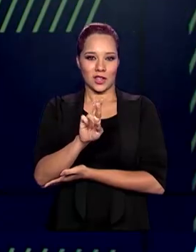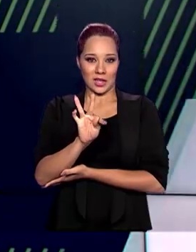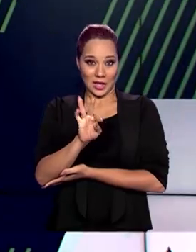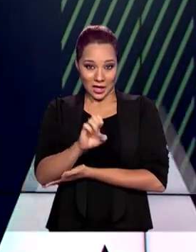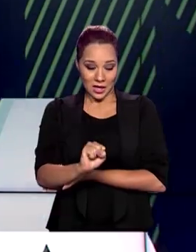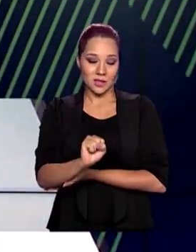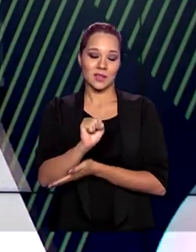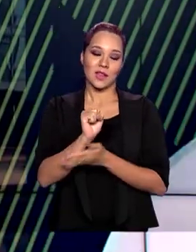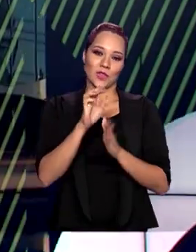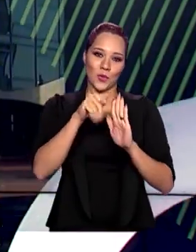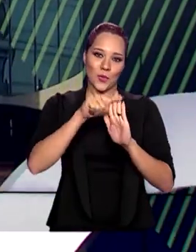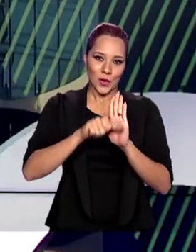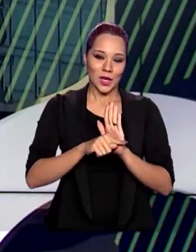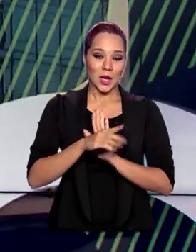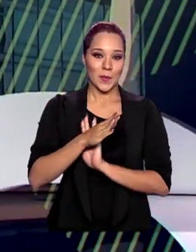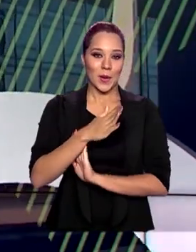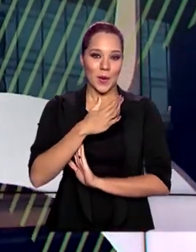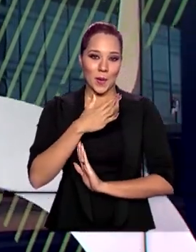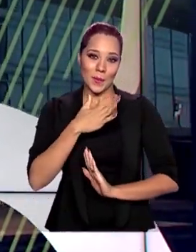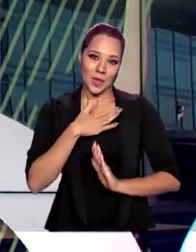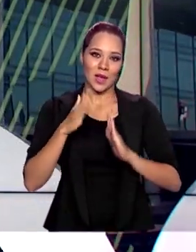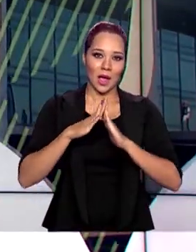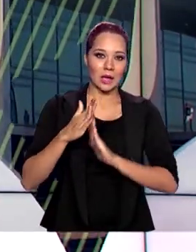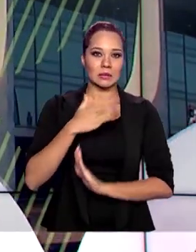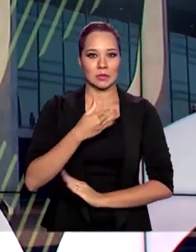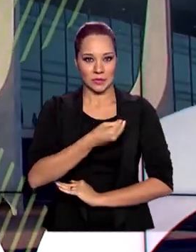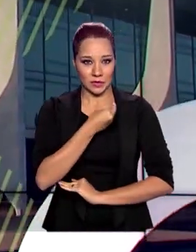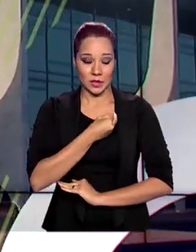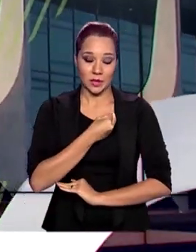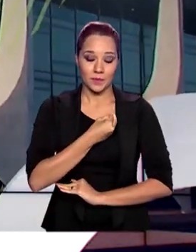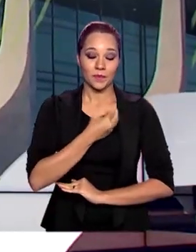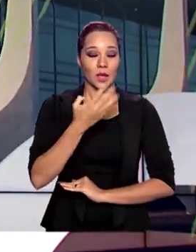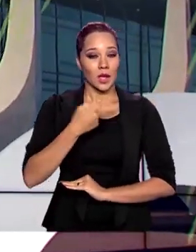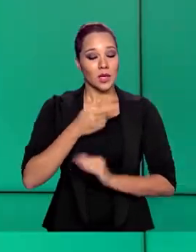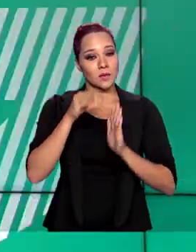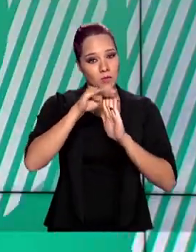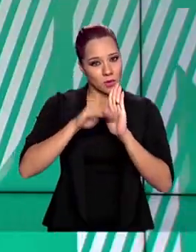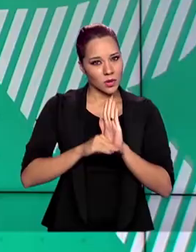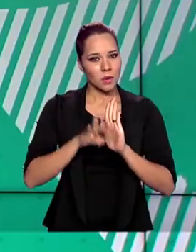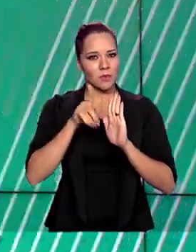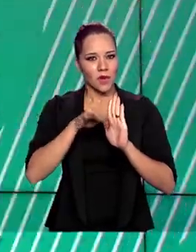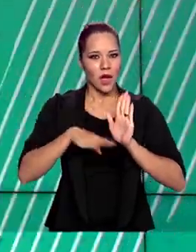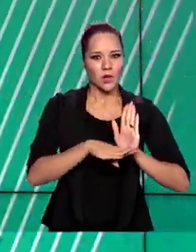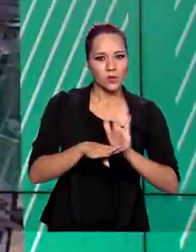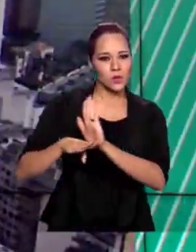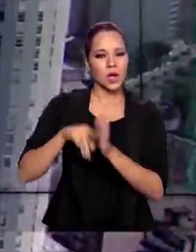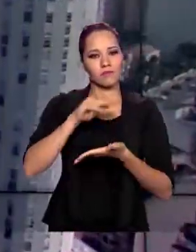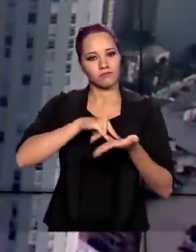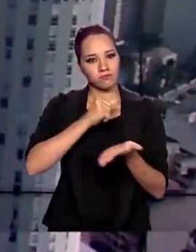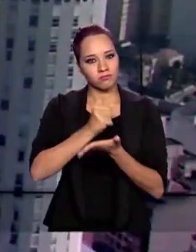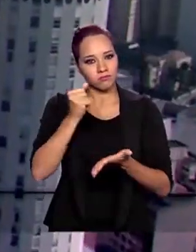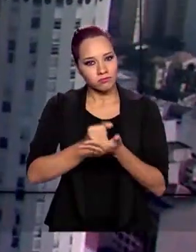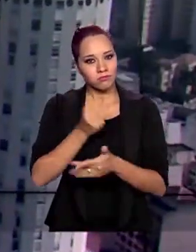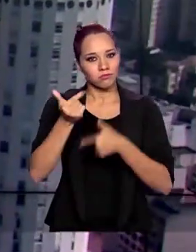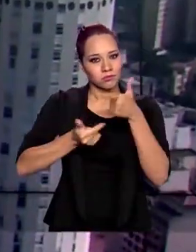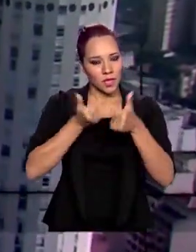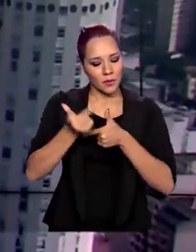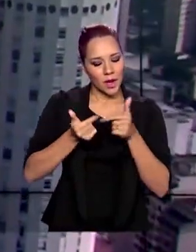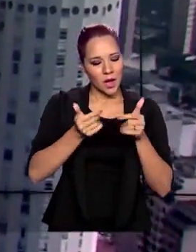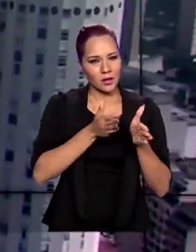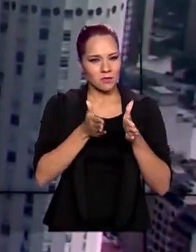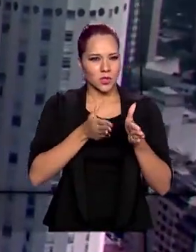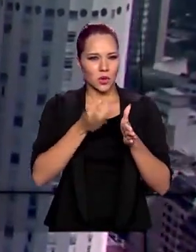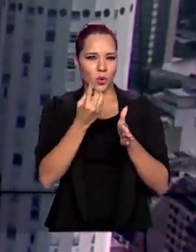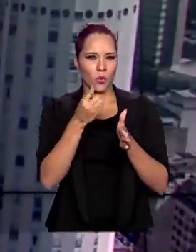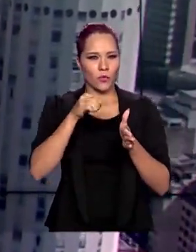programa Minha Casa Minha Vida. A medida, segundo o Ministério, vai garantir a continuidade das contratações das faixas 1